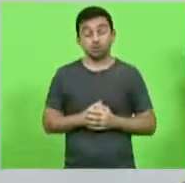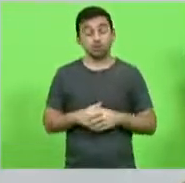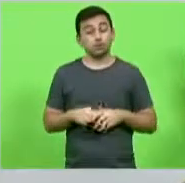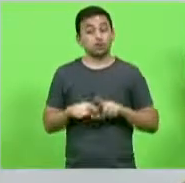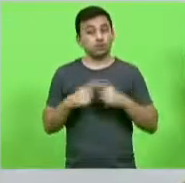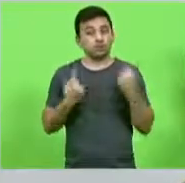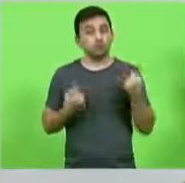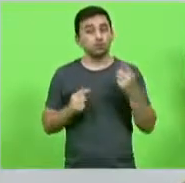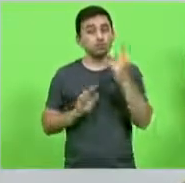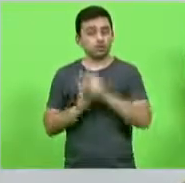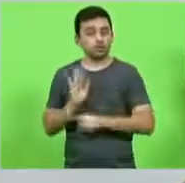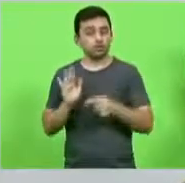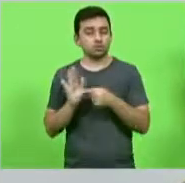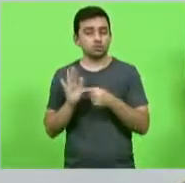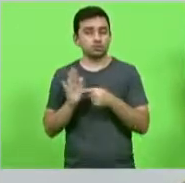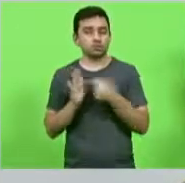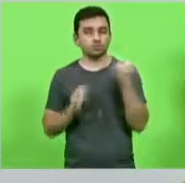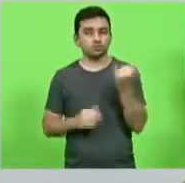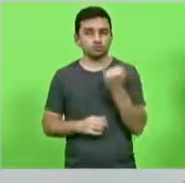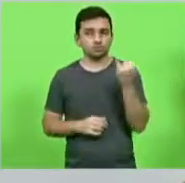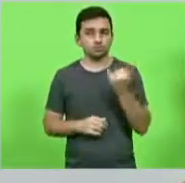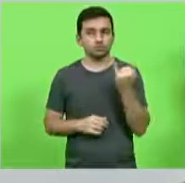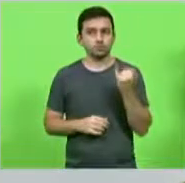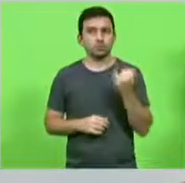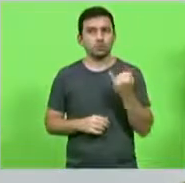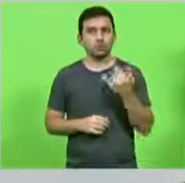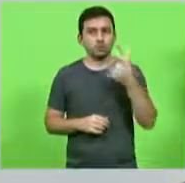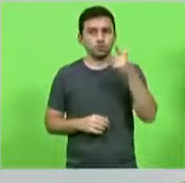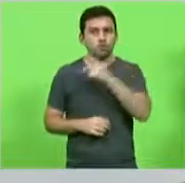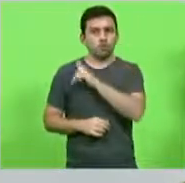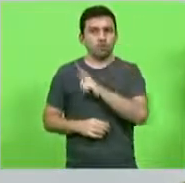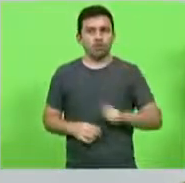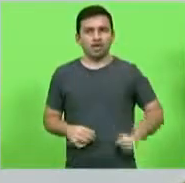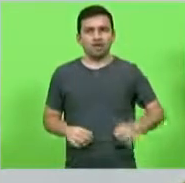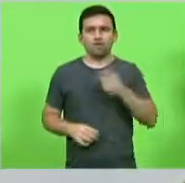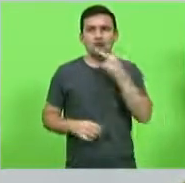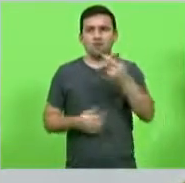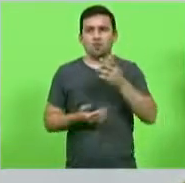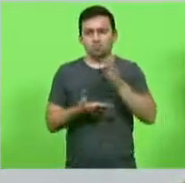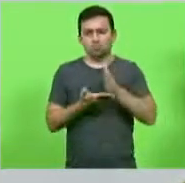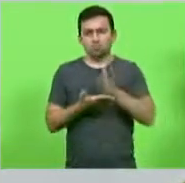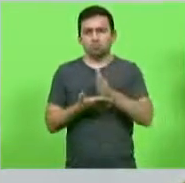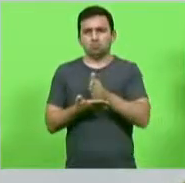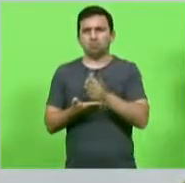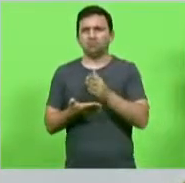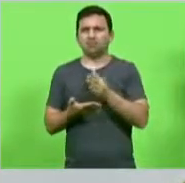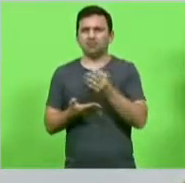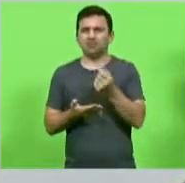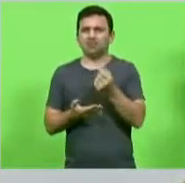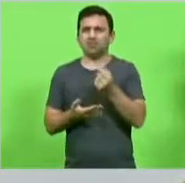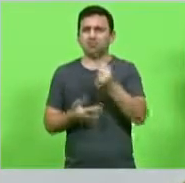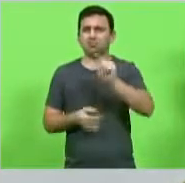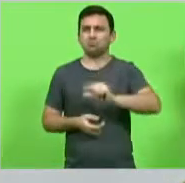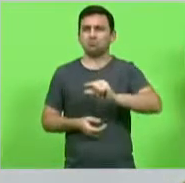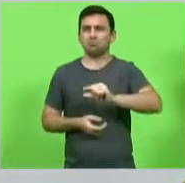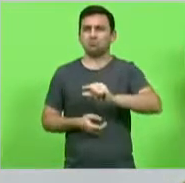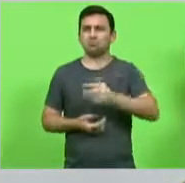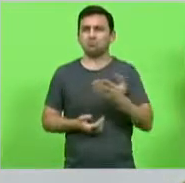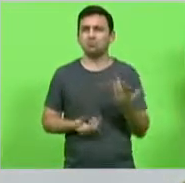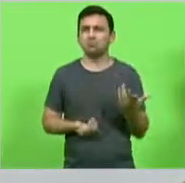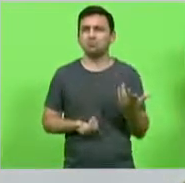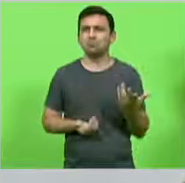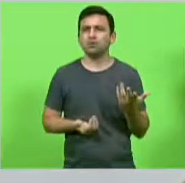importante no qual o governo encaminha um outro parcelamento mas um parcelamento pífio parcelamento que não faz jus